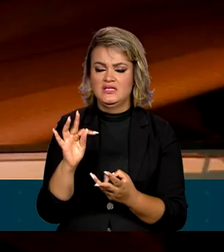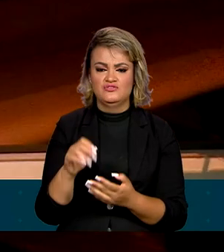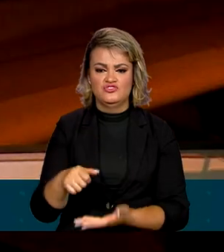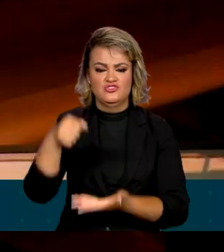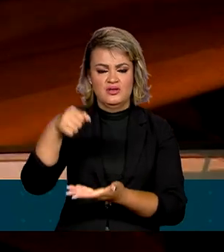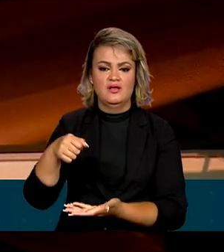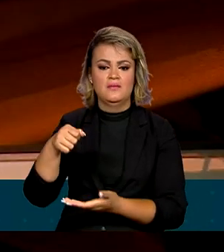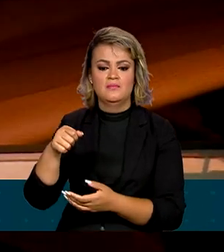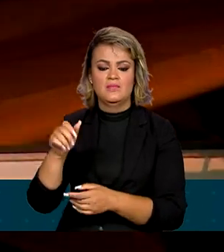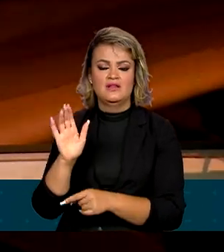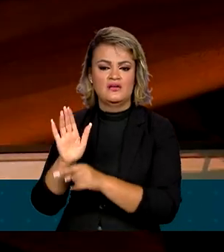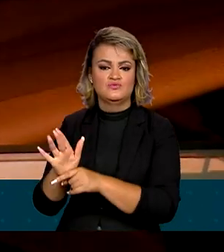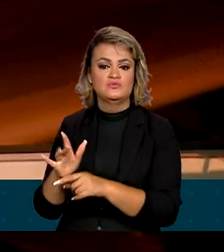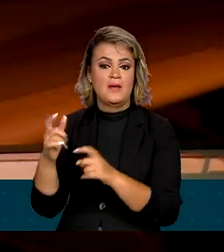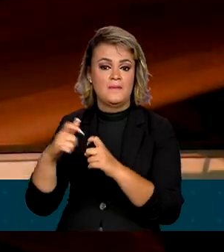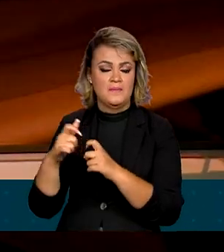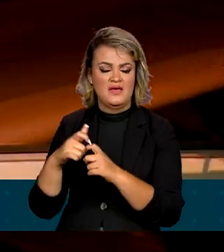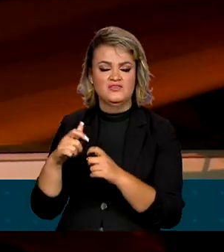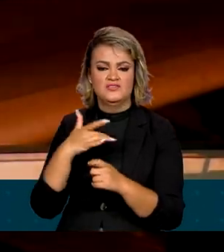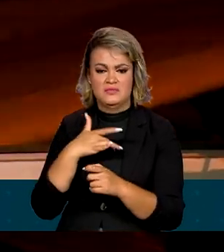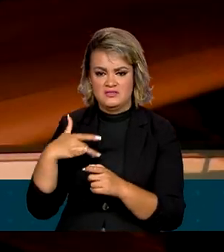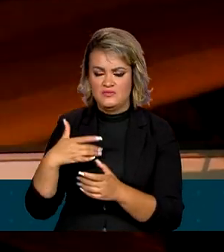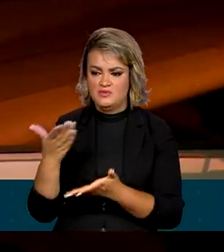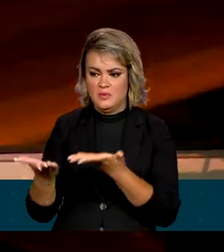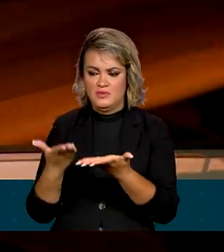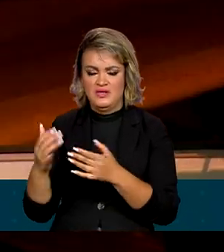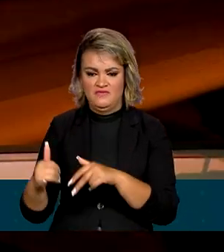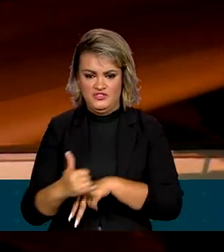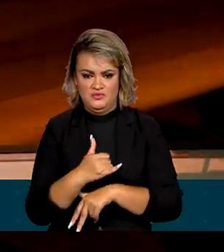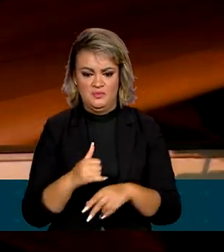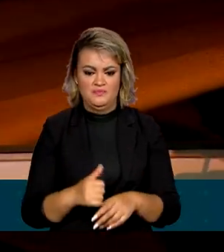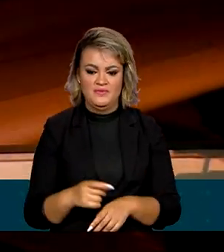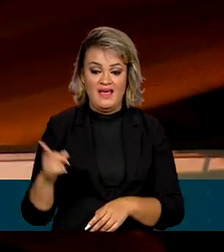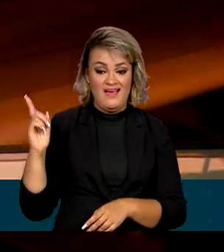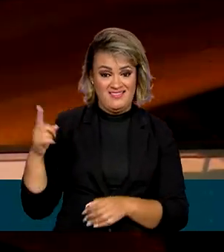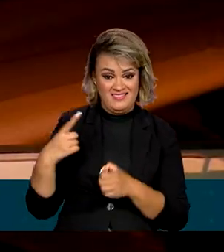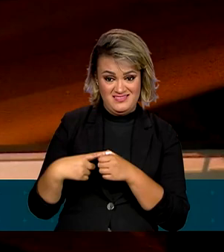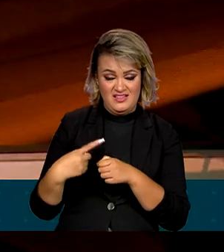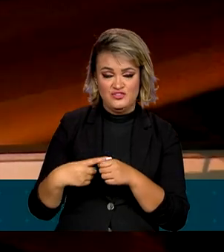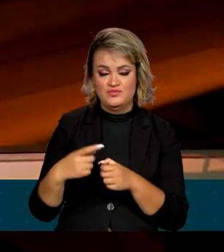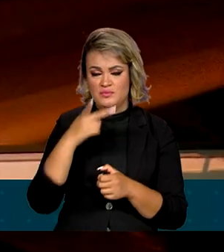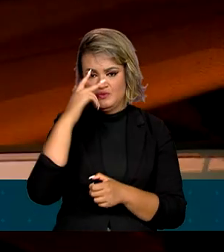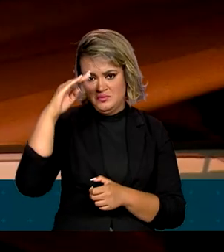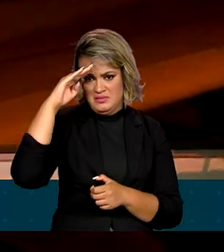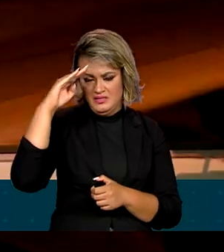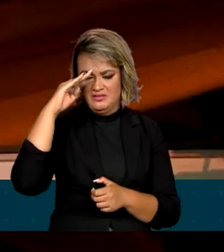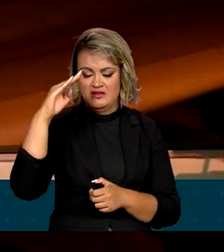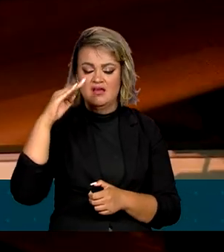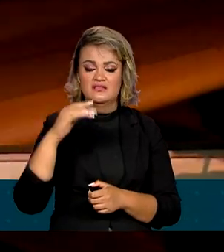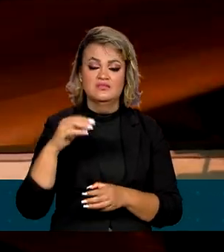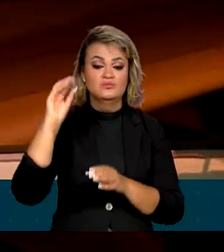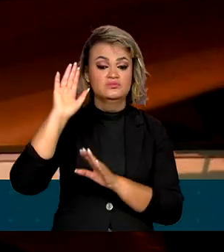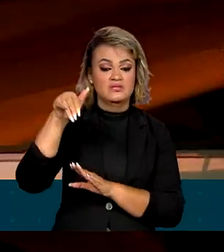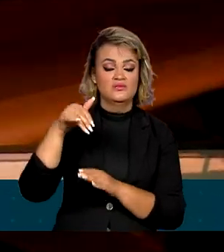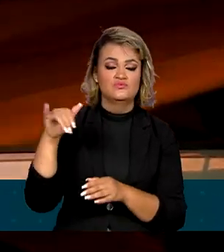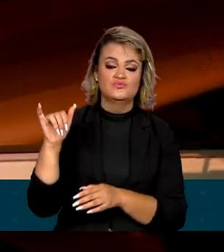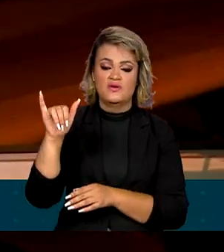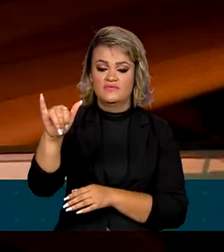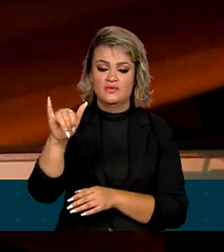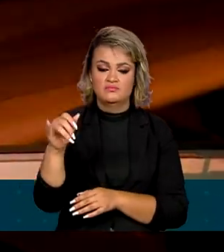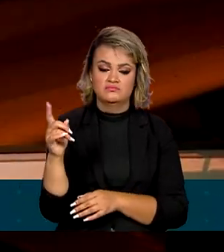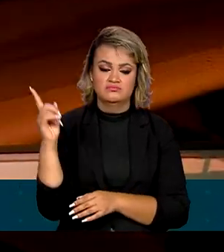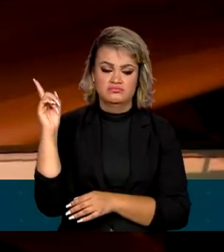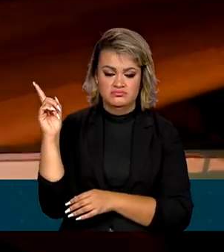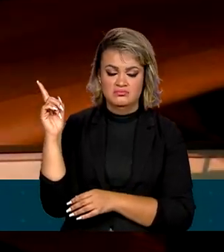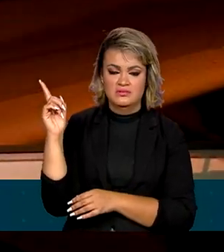prestar atendimento médico às vítimas. Daqui de Ankara, os militares brasileiros seguem em um avião militar turco